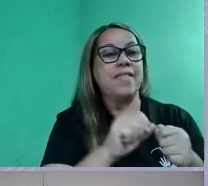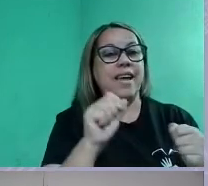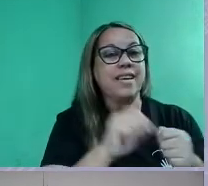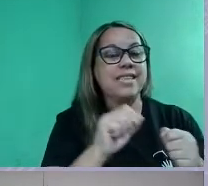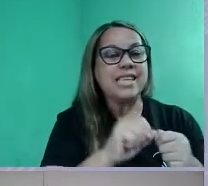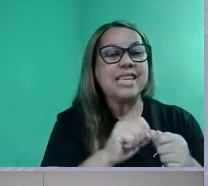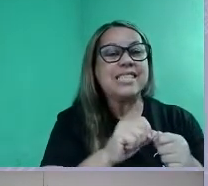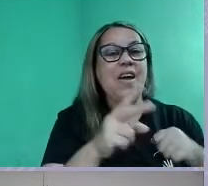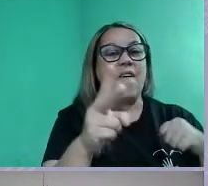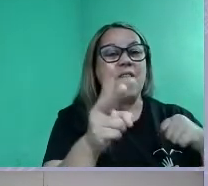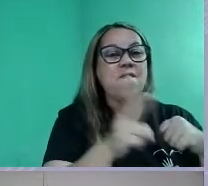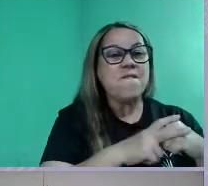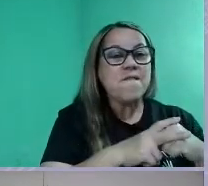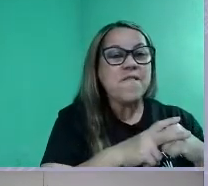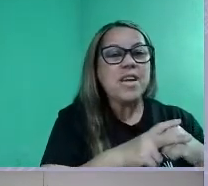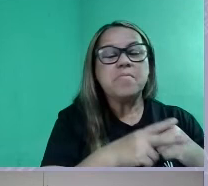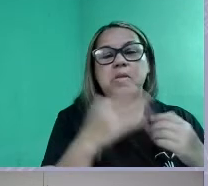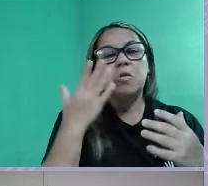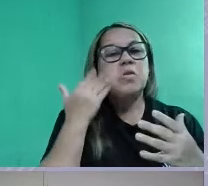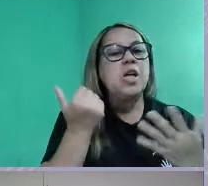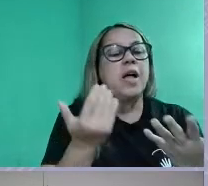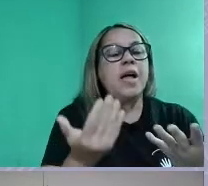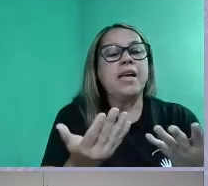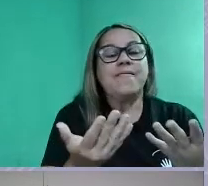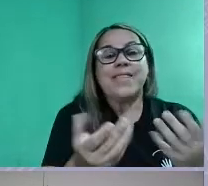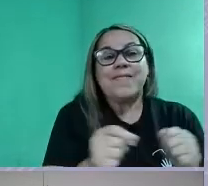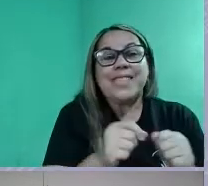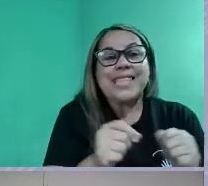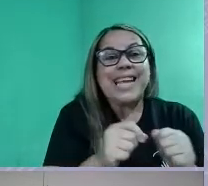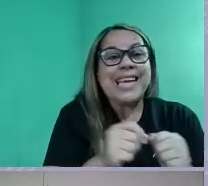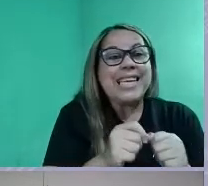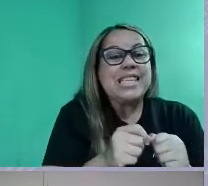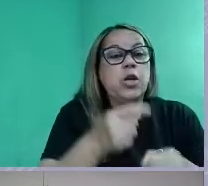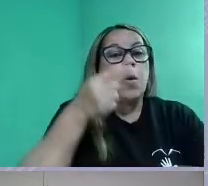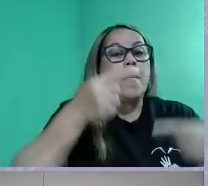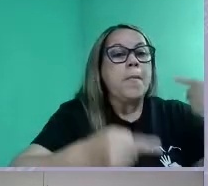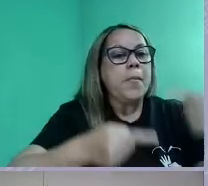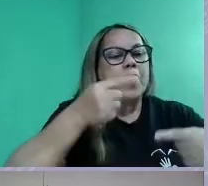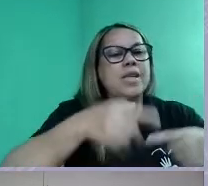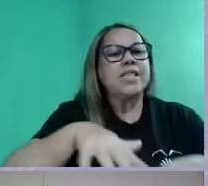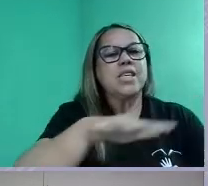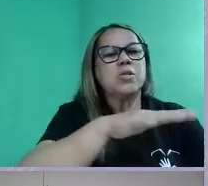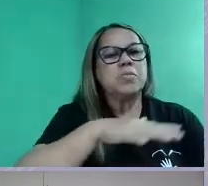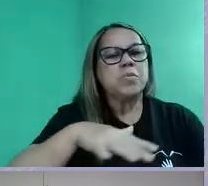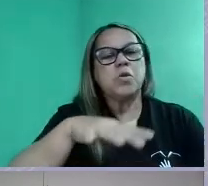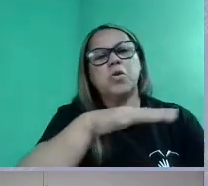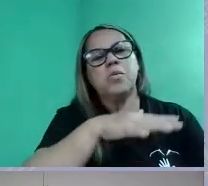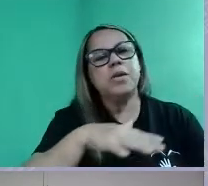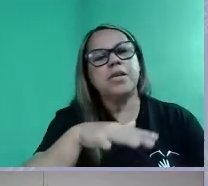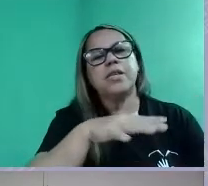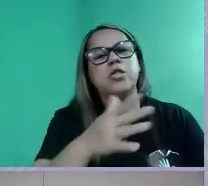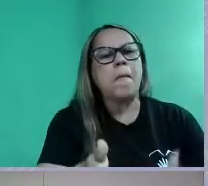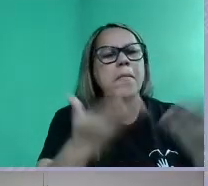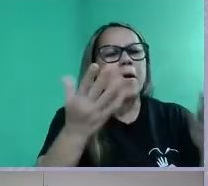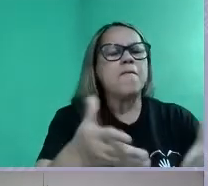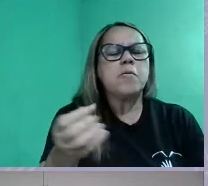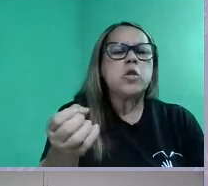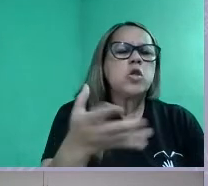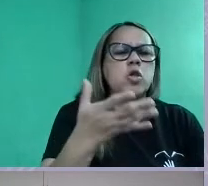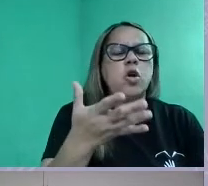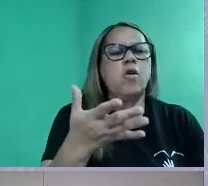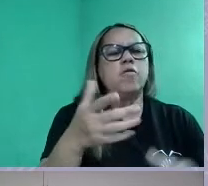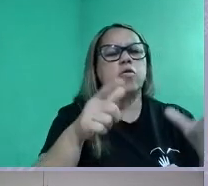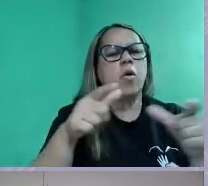O verbo ou no seu nome equivalente. Na criação de políticas públicas que promovam novos postos de trabalho e facilitem a qualificação